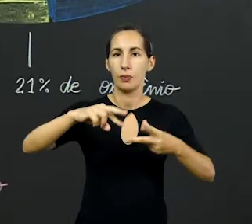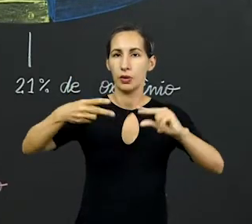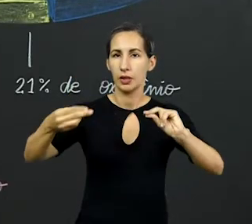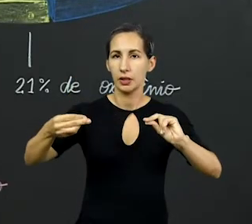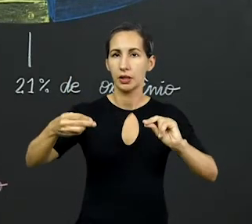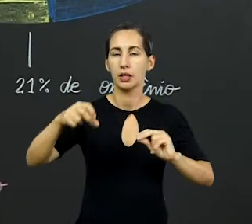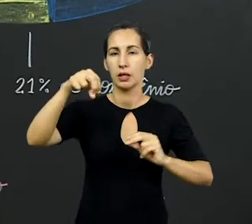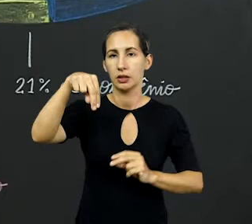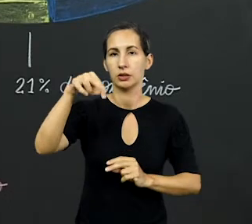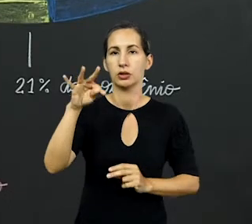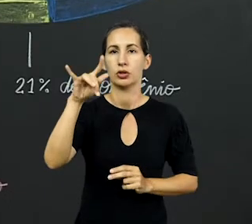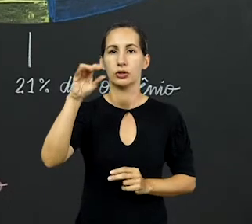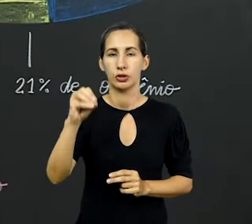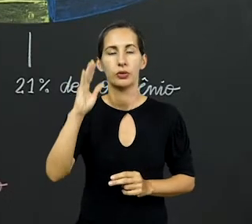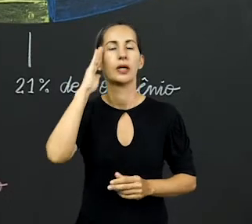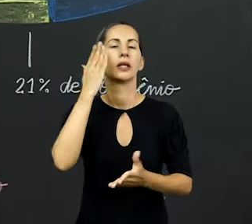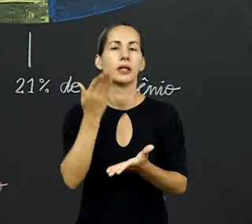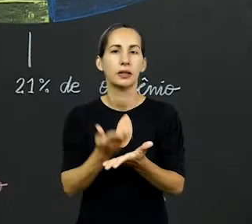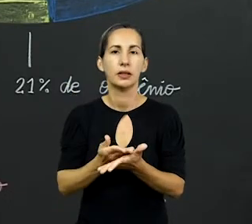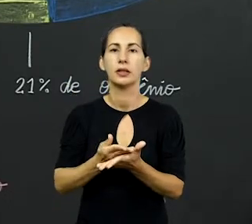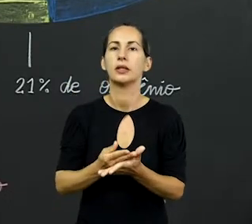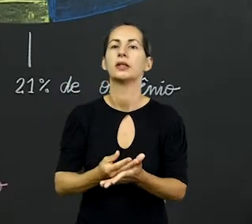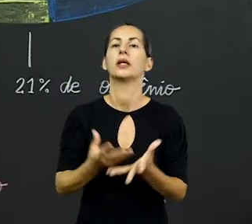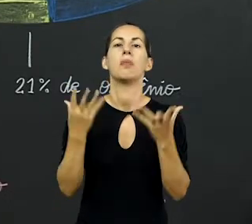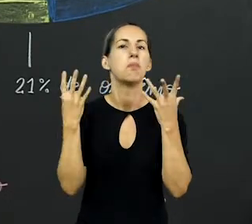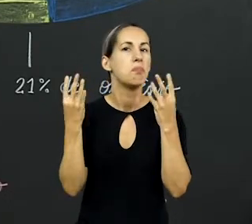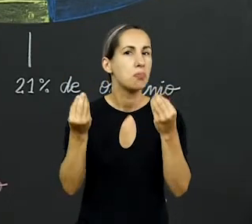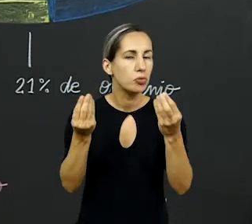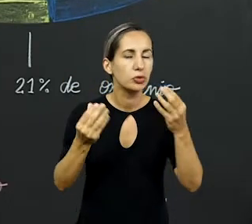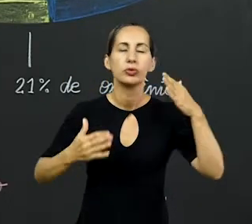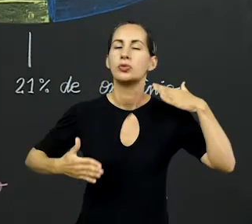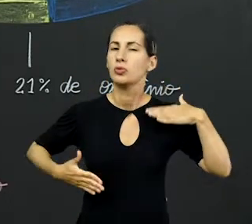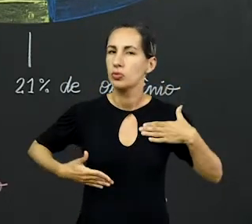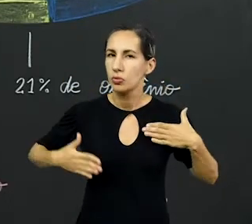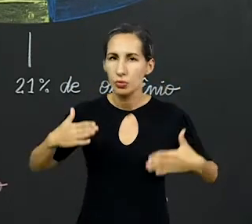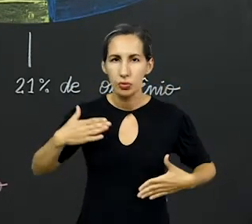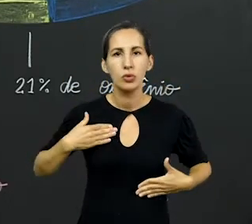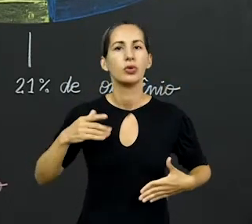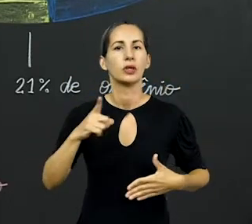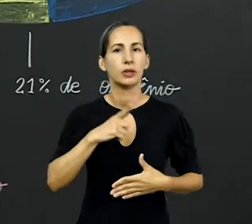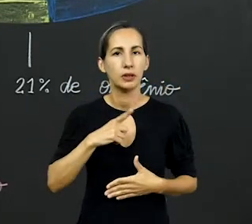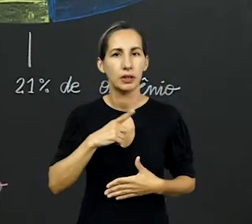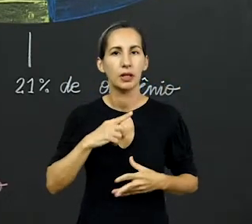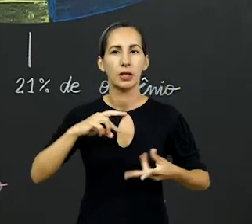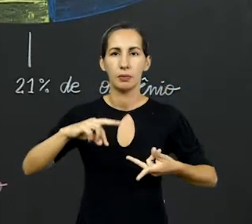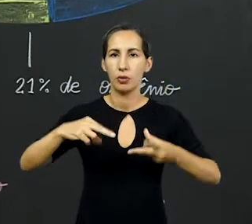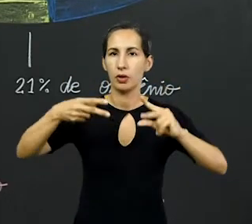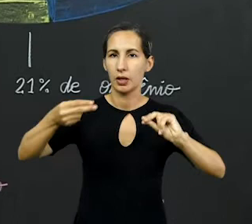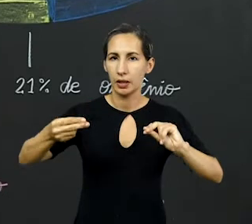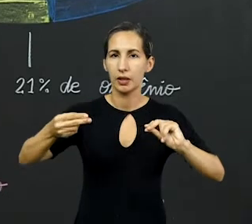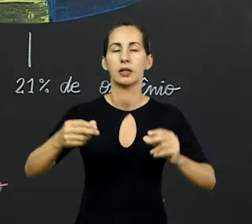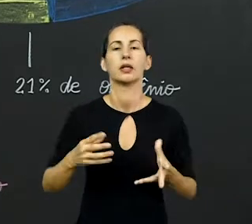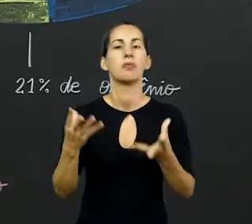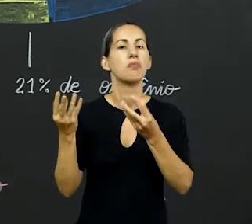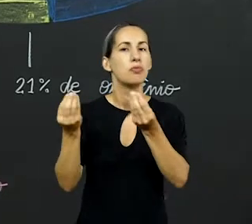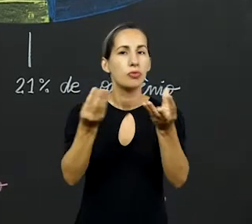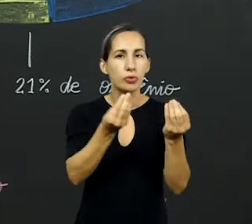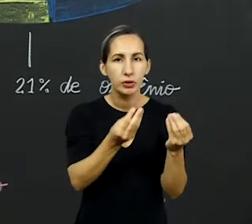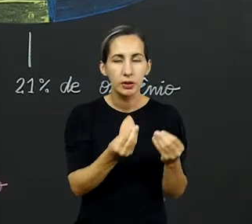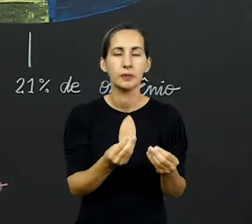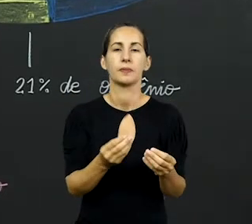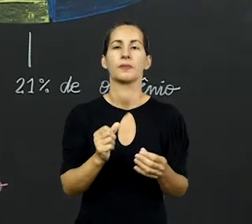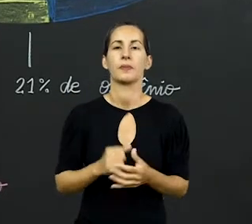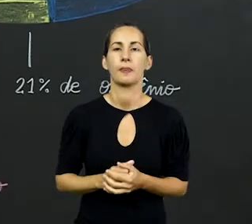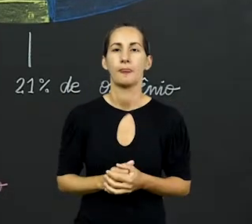nitrogênio. Então, acredite, tem nitrogênio para caramba no nosso corpo. Afinal, são moléculas muito abundantes. Além